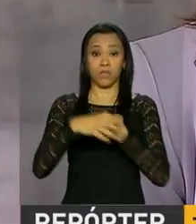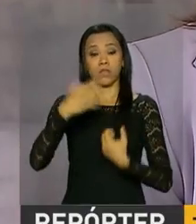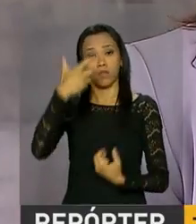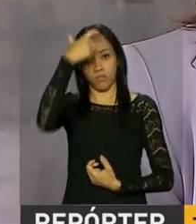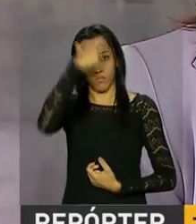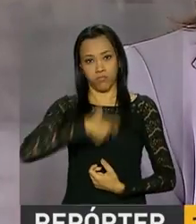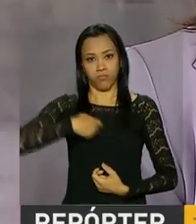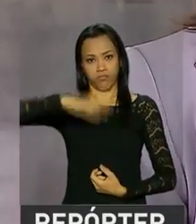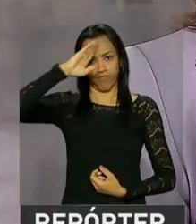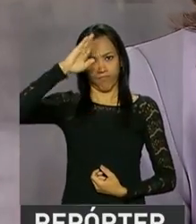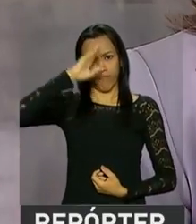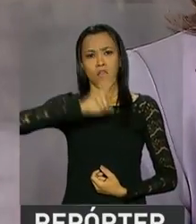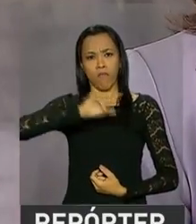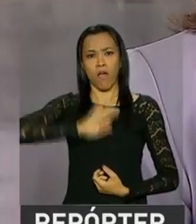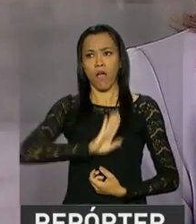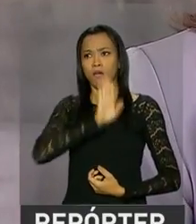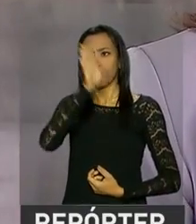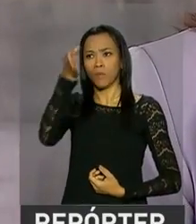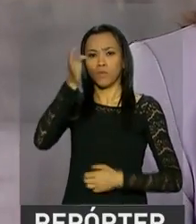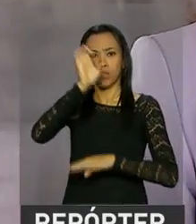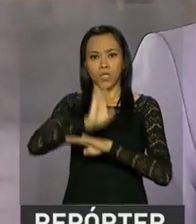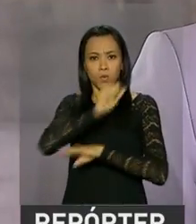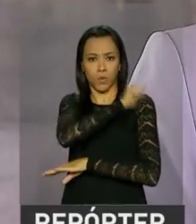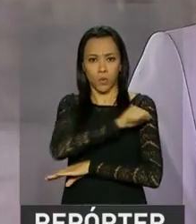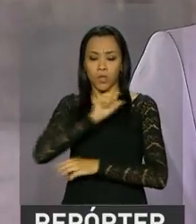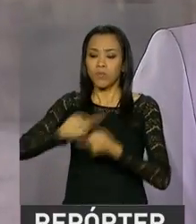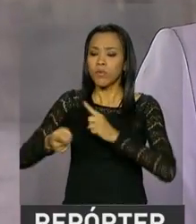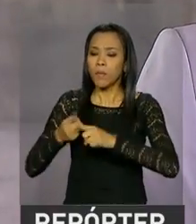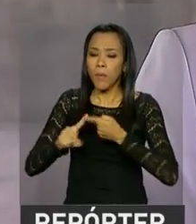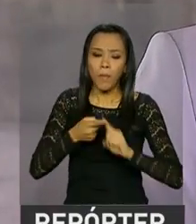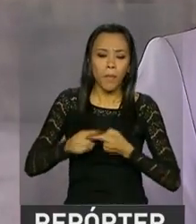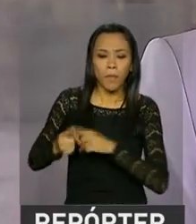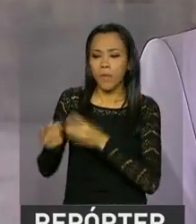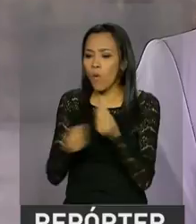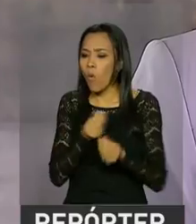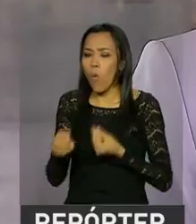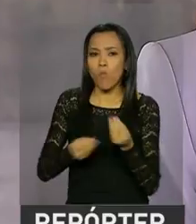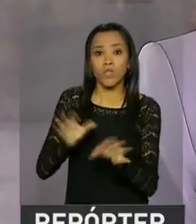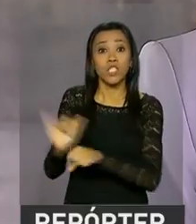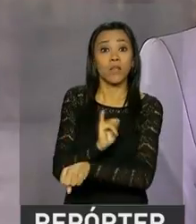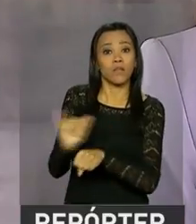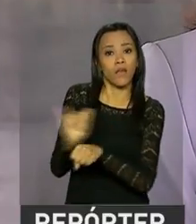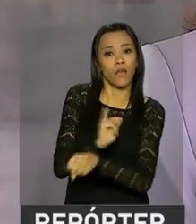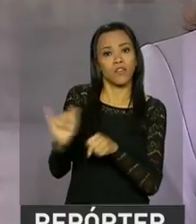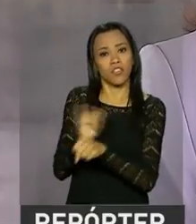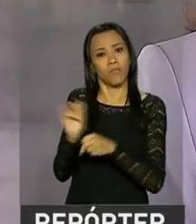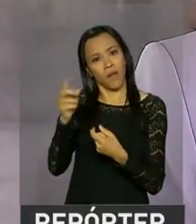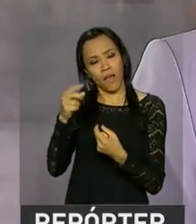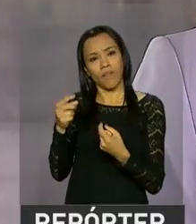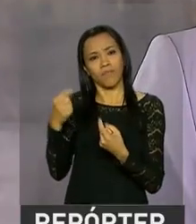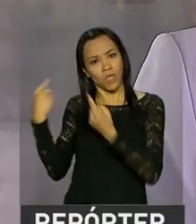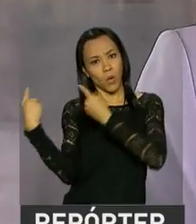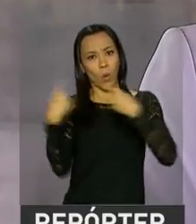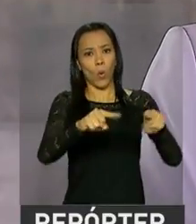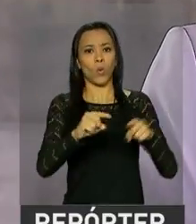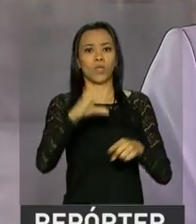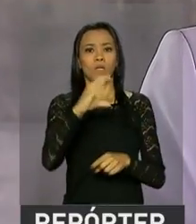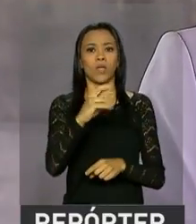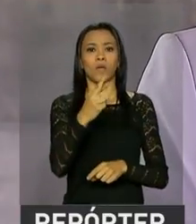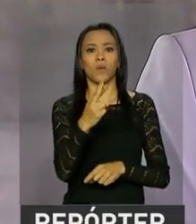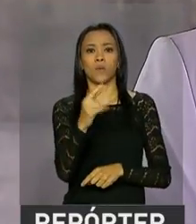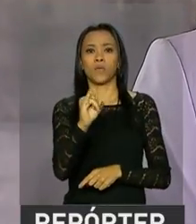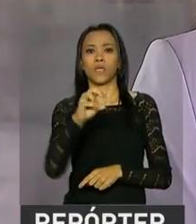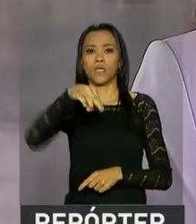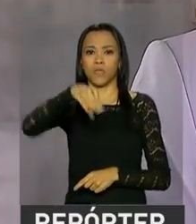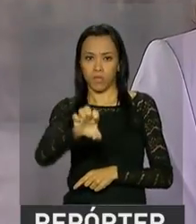ao Rio de Janeiro para traçar junto às autoridades locais estratégias de enfrentamento à criminalidade. Segundo ele, a ideia é que as ações